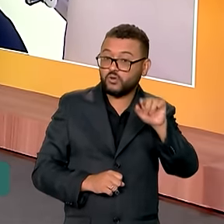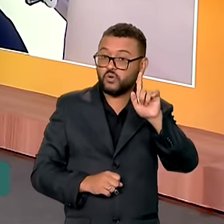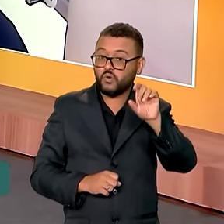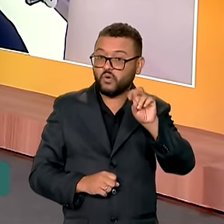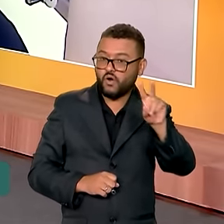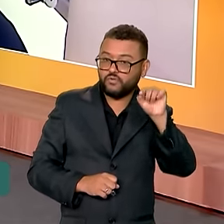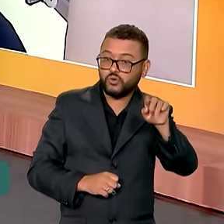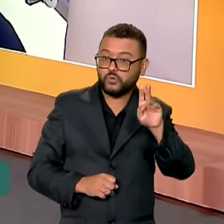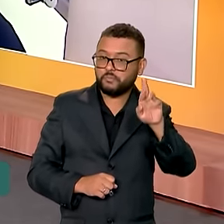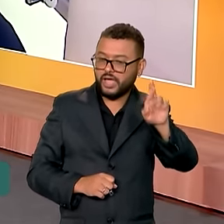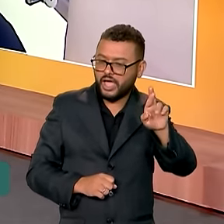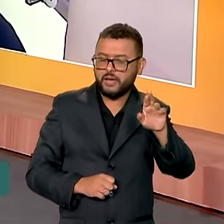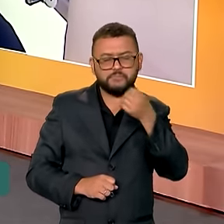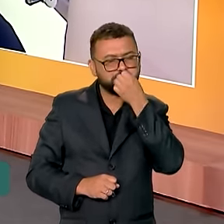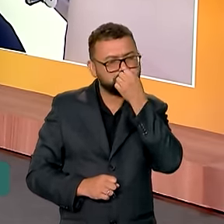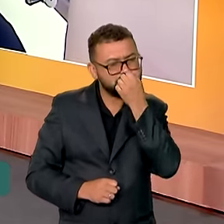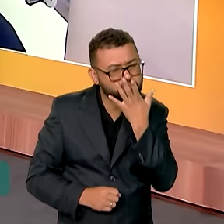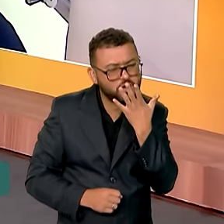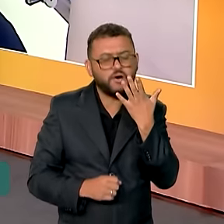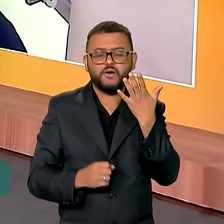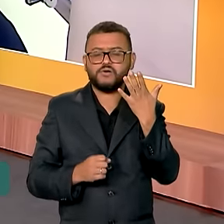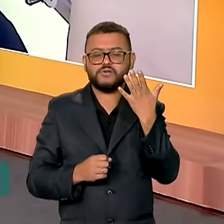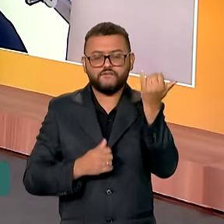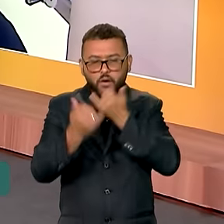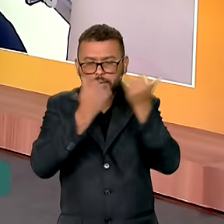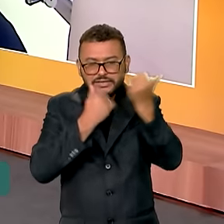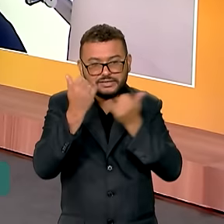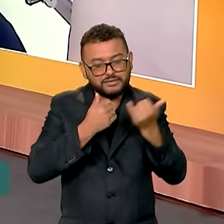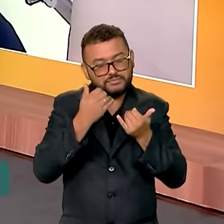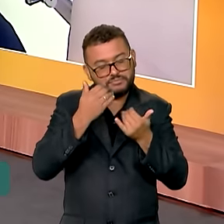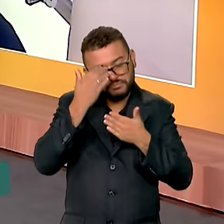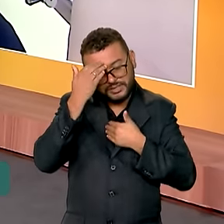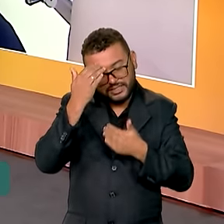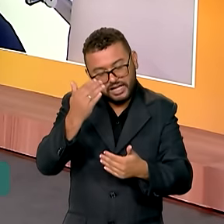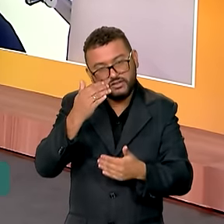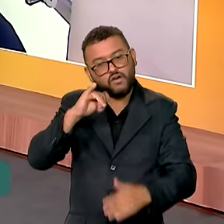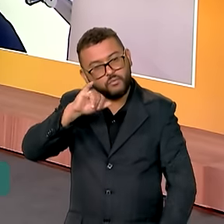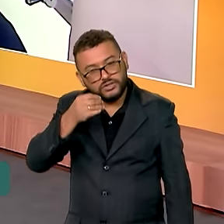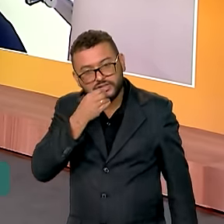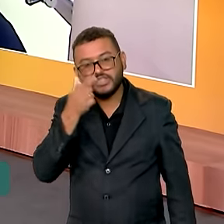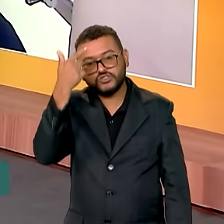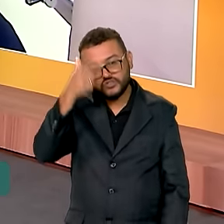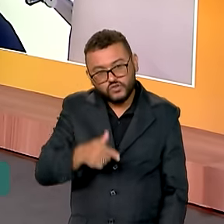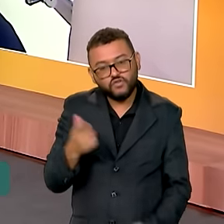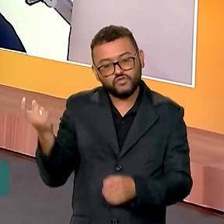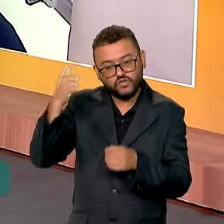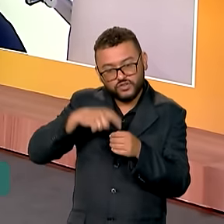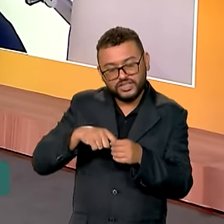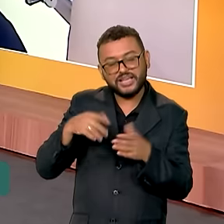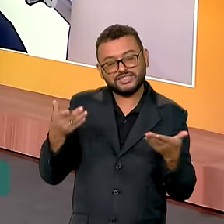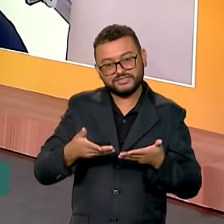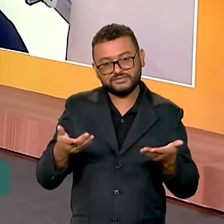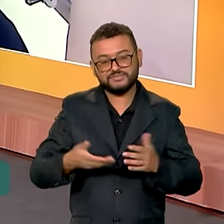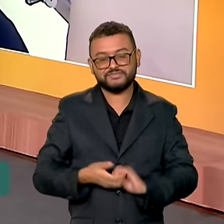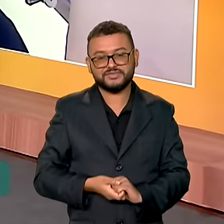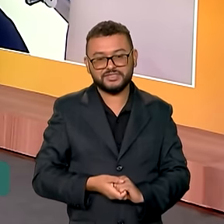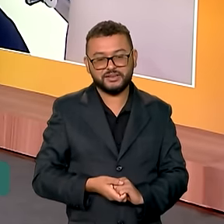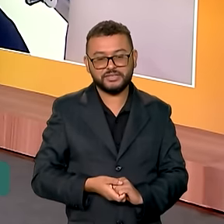obrigada pelos esclarecimentos. Parabéns pelo trabalho. E eu aguardo o senhor numa próxima oportunidade aqui no Brasil em dia.